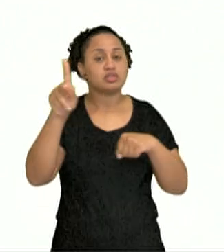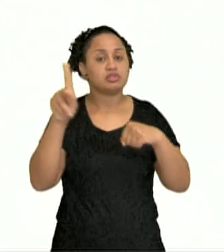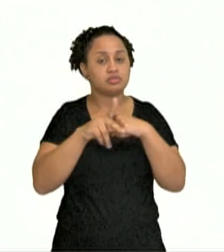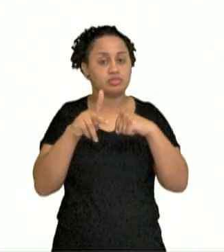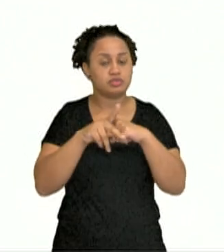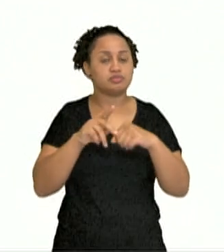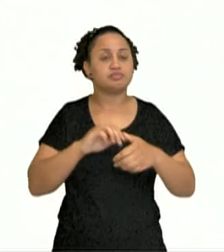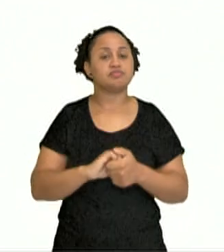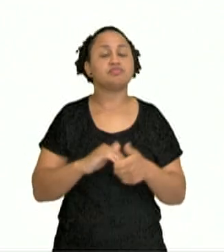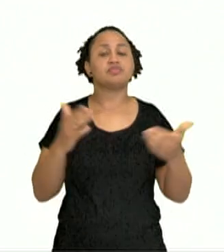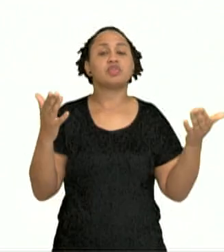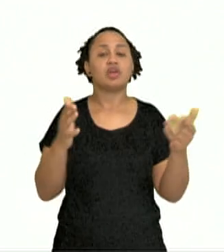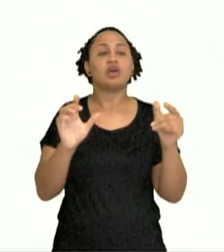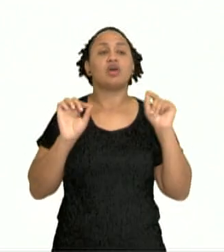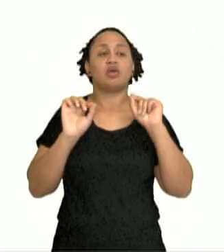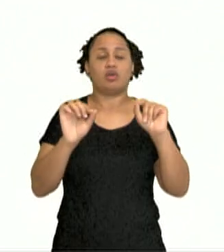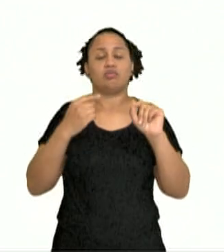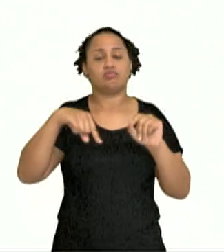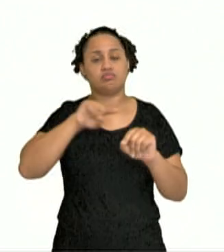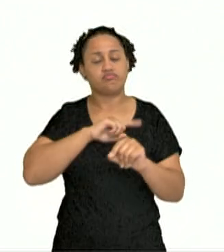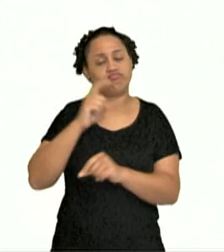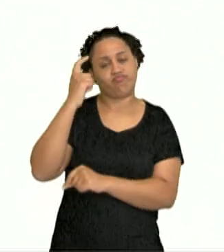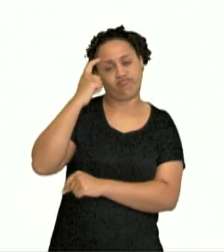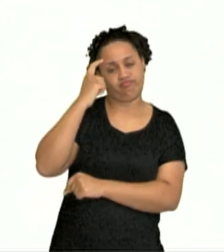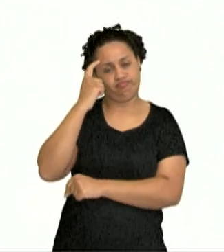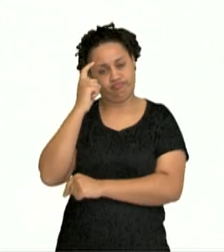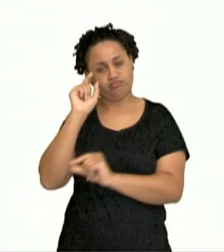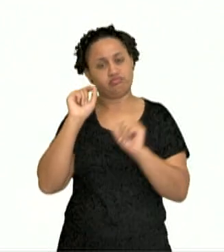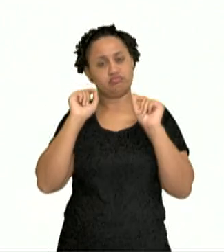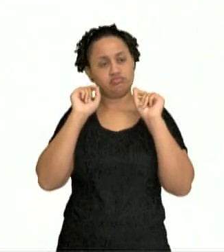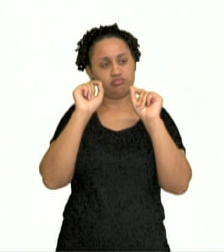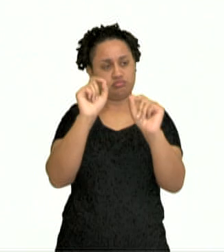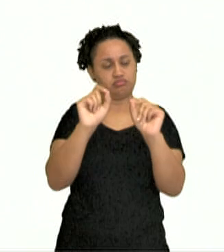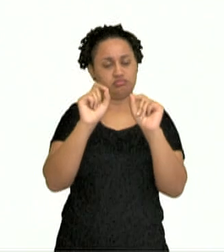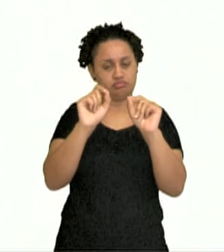E agora, para nós reflexionarmos.